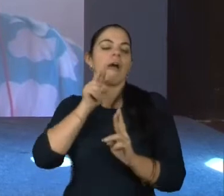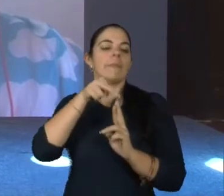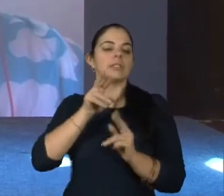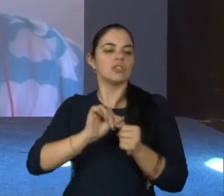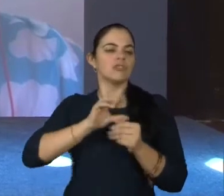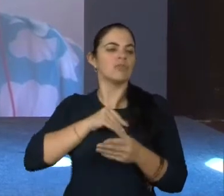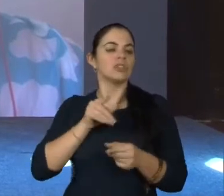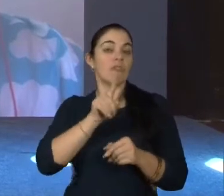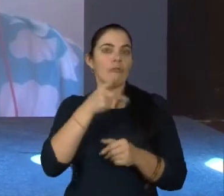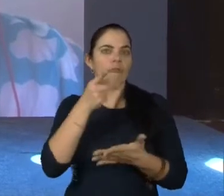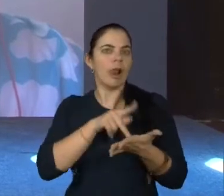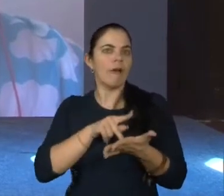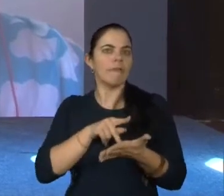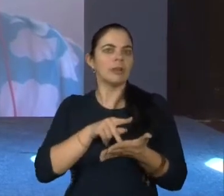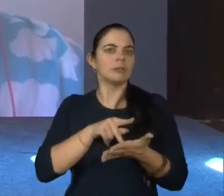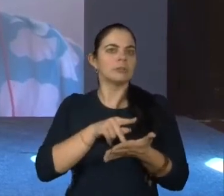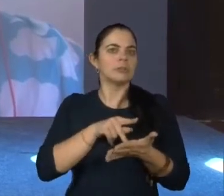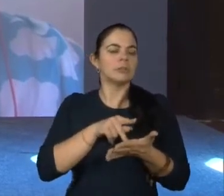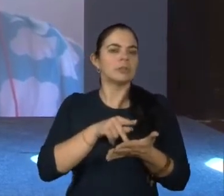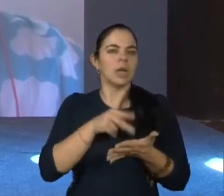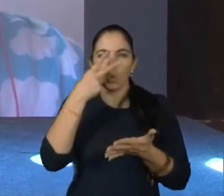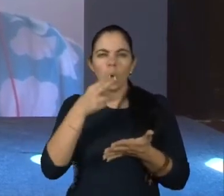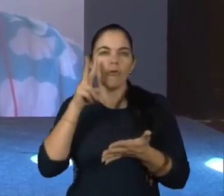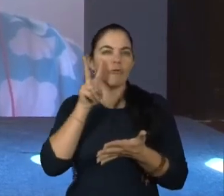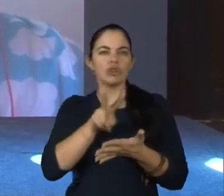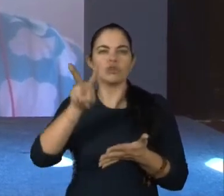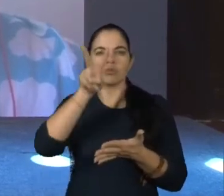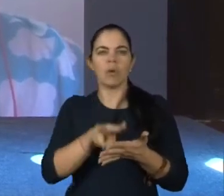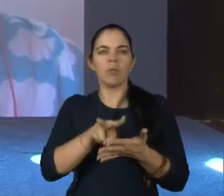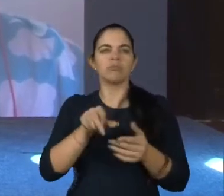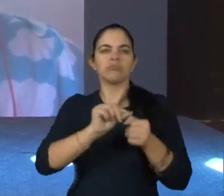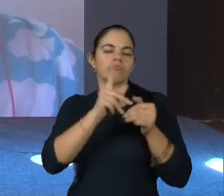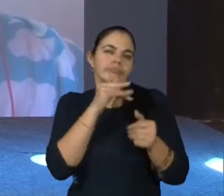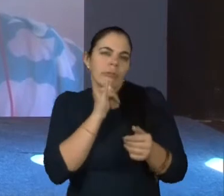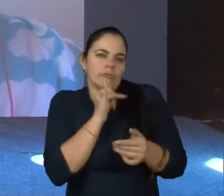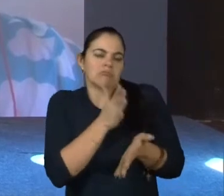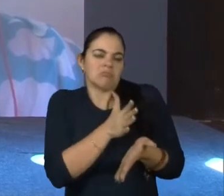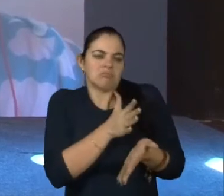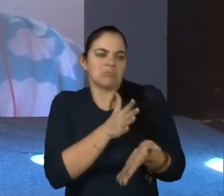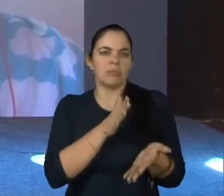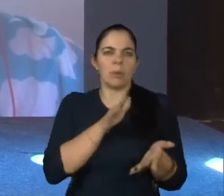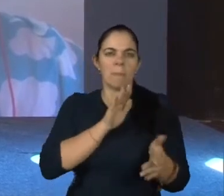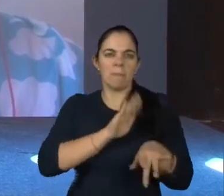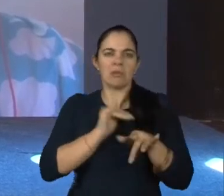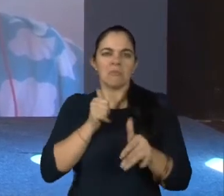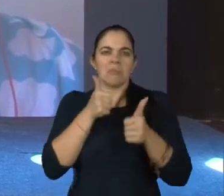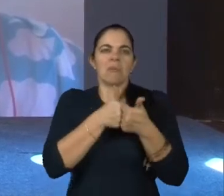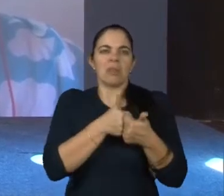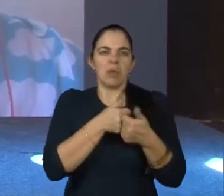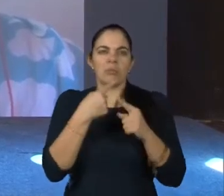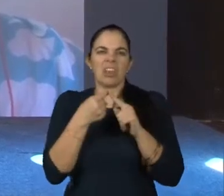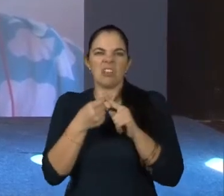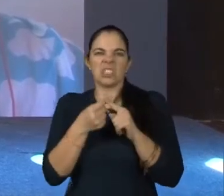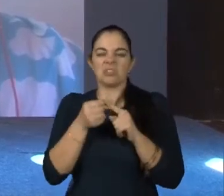questão... Eu vou colocar como se fosse uma questão visual, de você se achar mais próxima a outra pessoa por uma questão